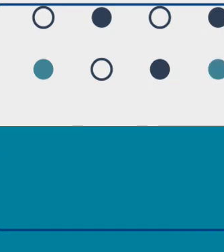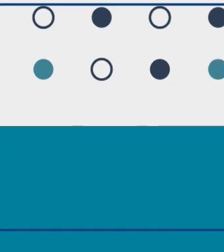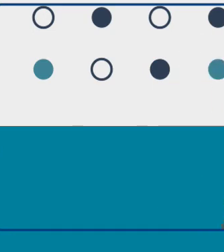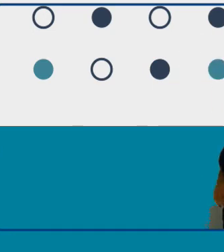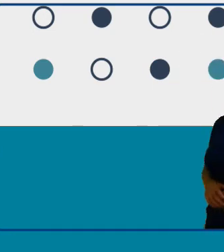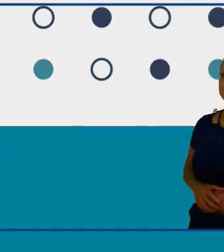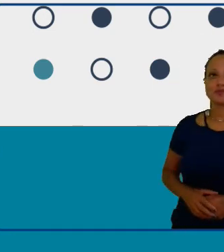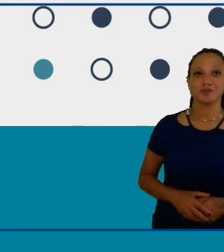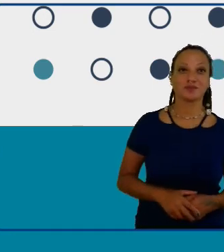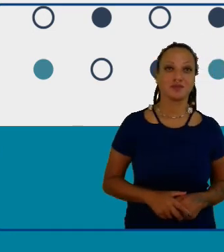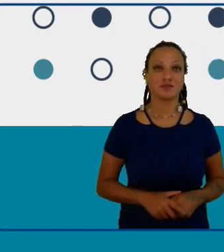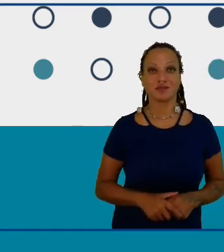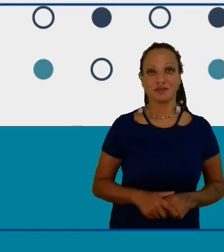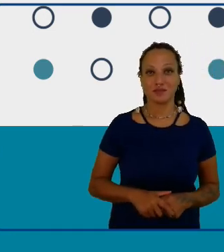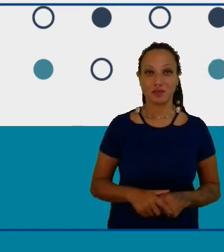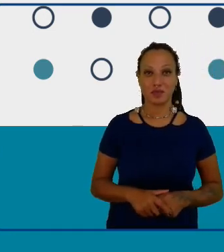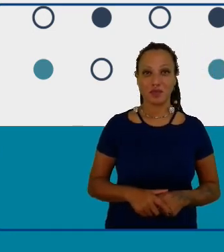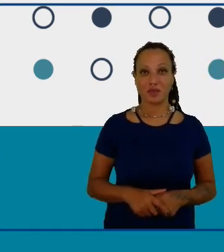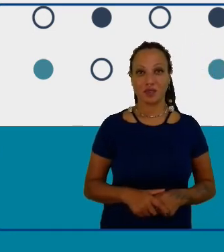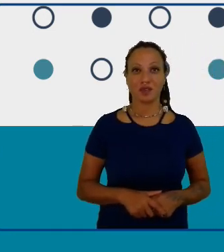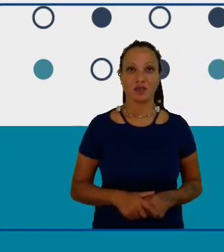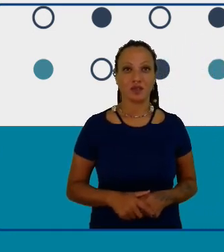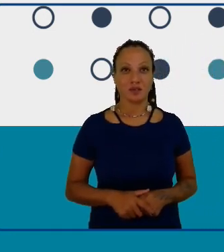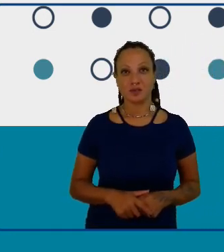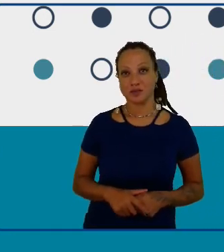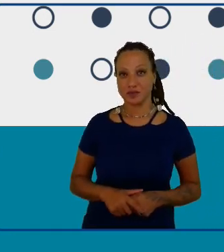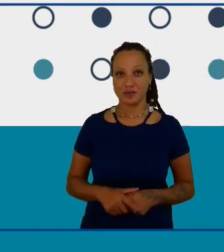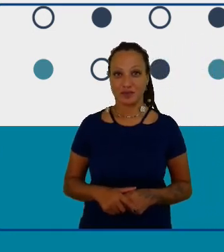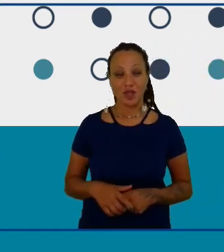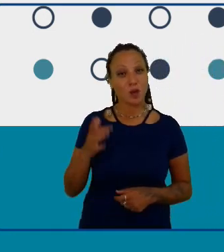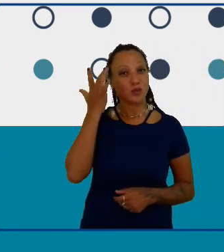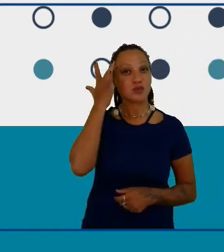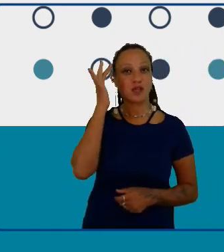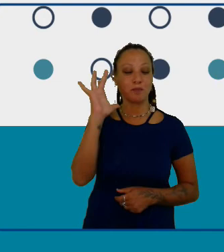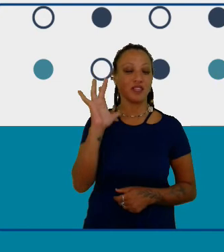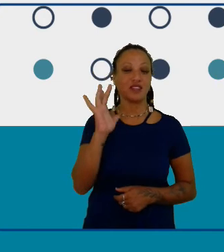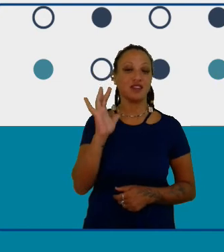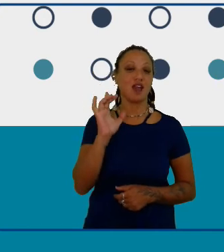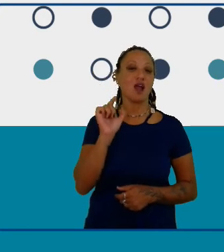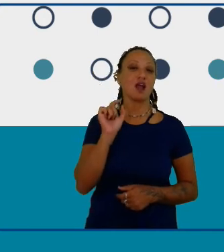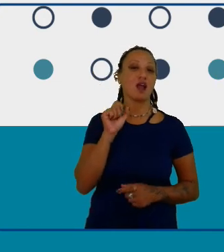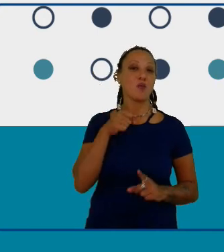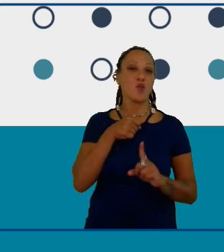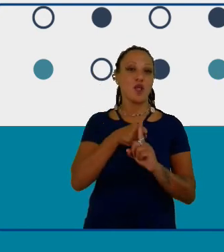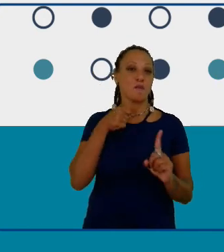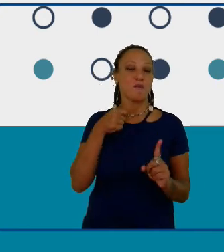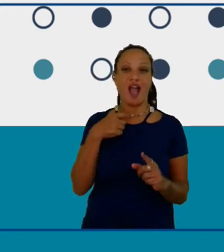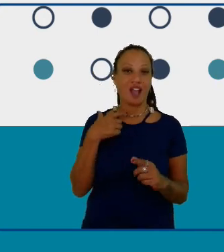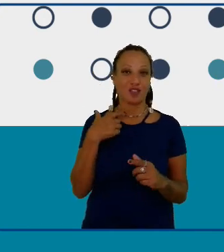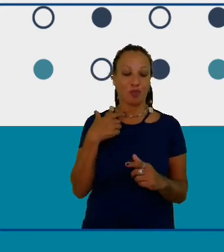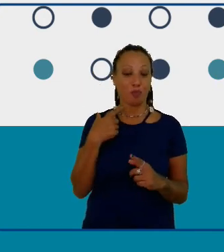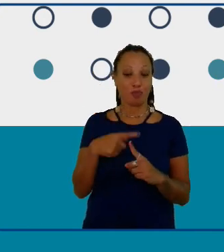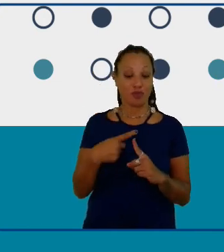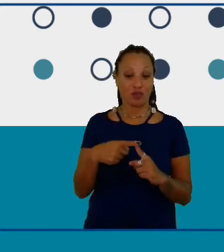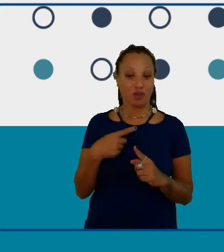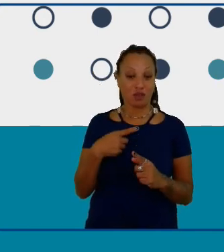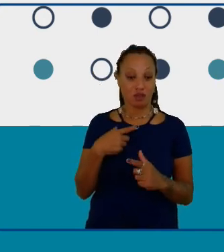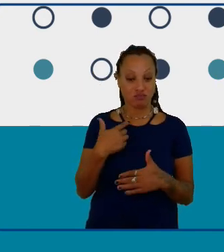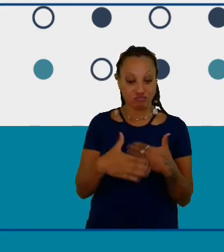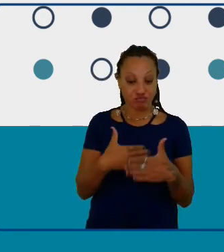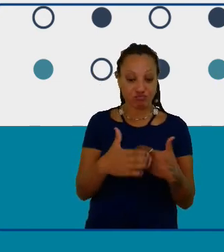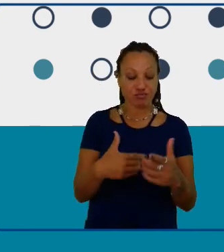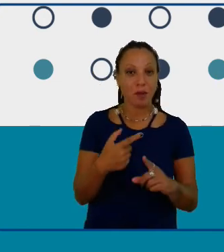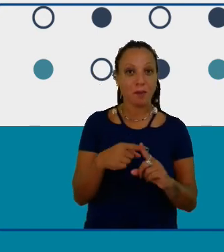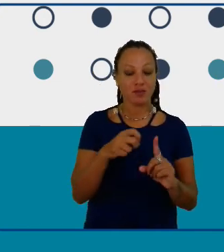sem necessariamente eu estar mediando então eu visualizo esse contato como uma forma deles se sentirem